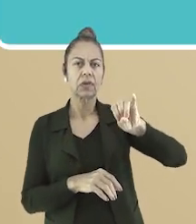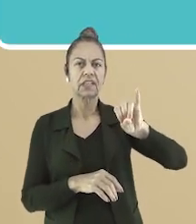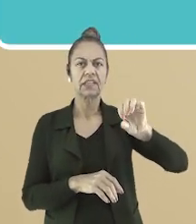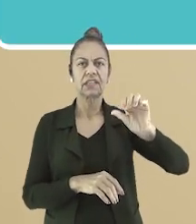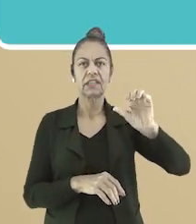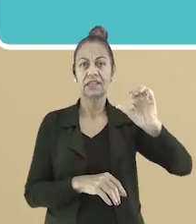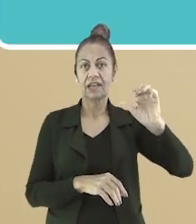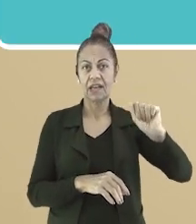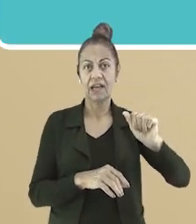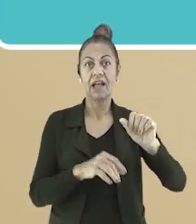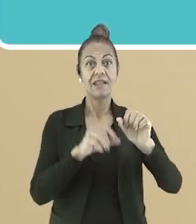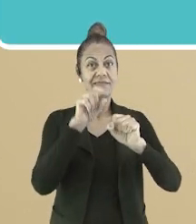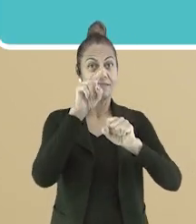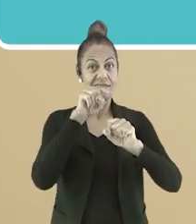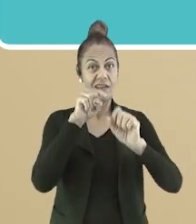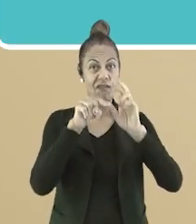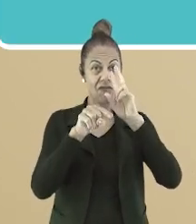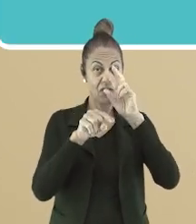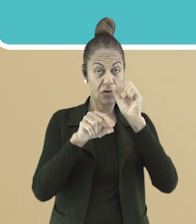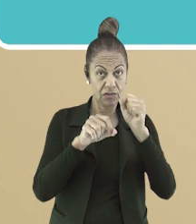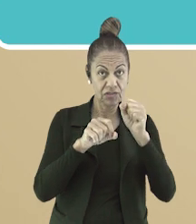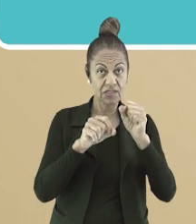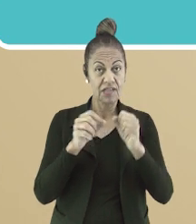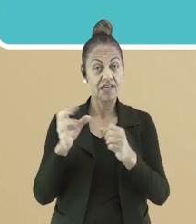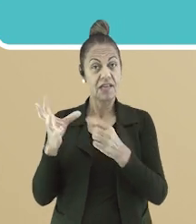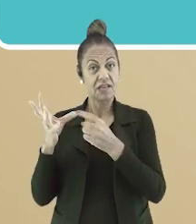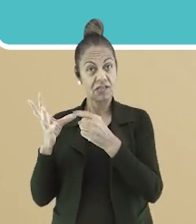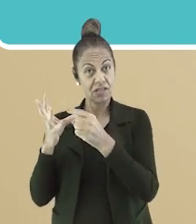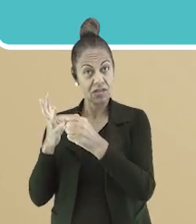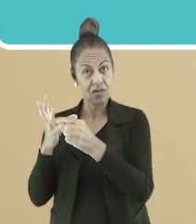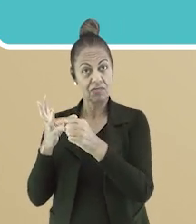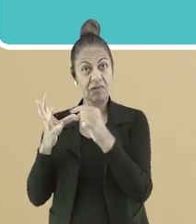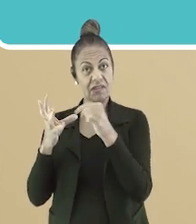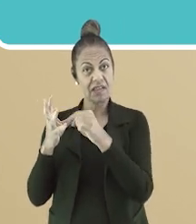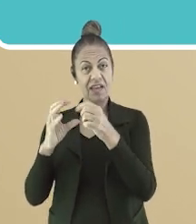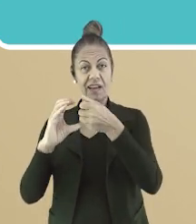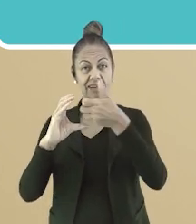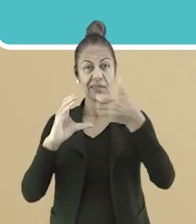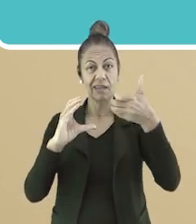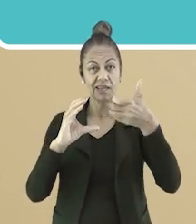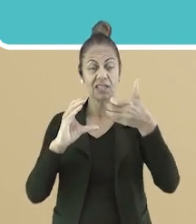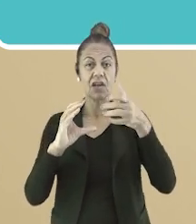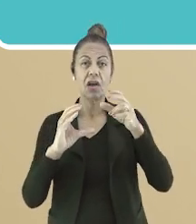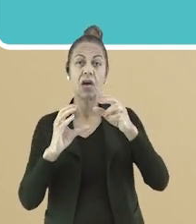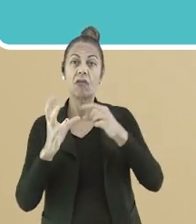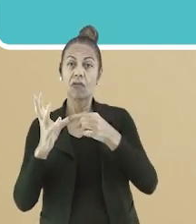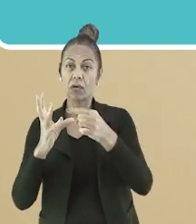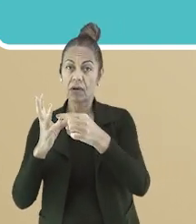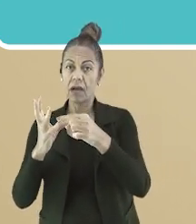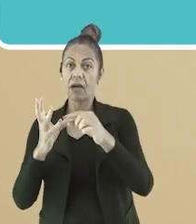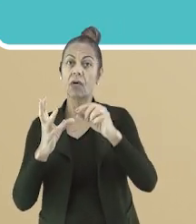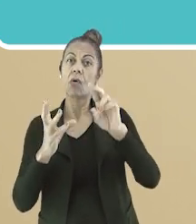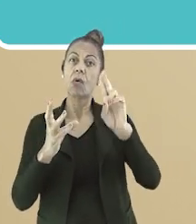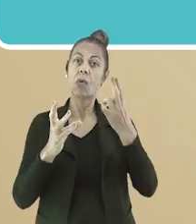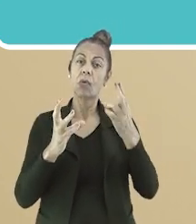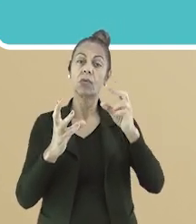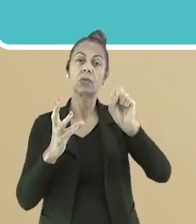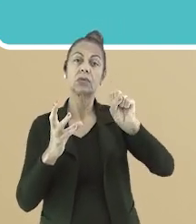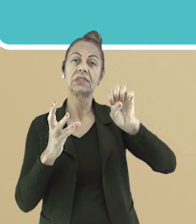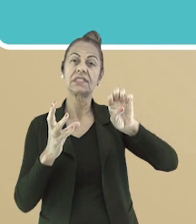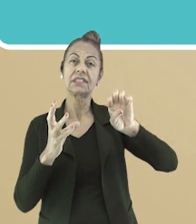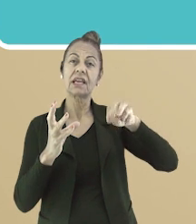Tônica é acentuação forte. E ditongo é o encontro vocálico caracterizado pela união entre uma semivogal